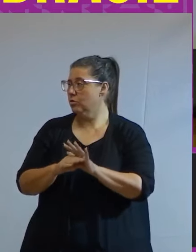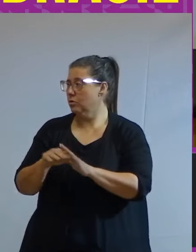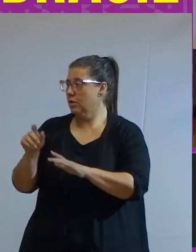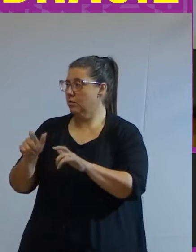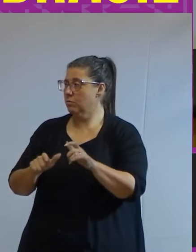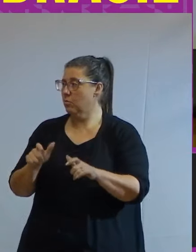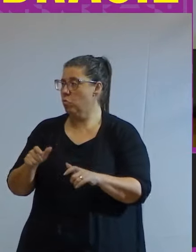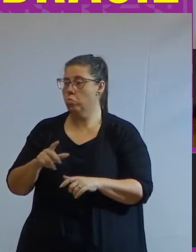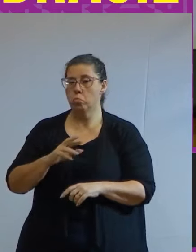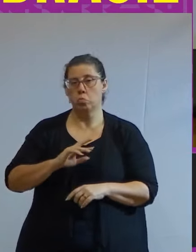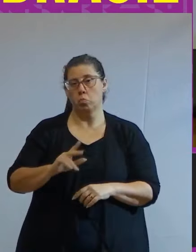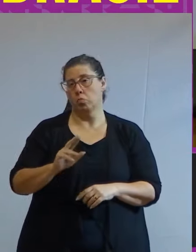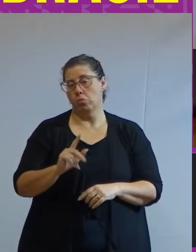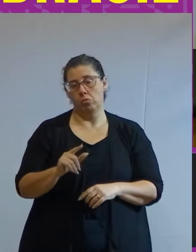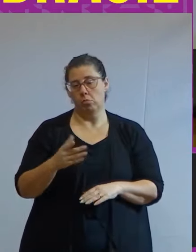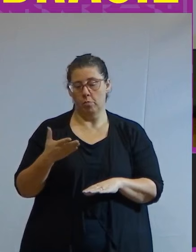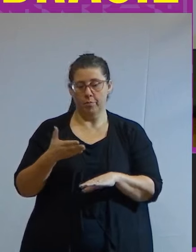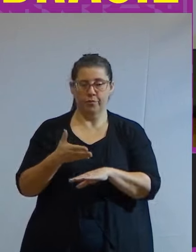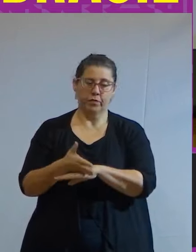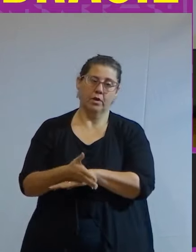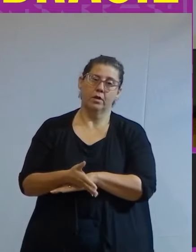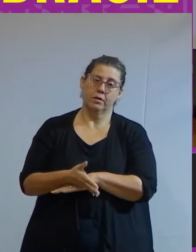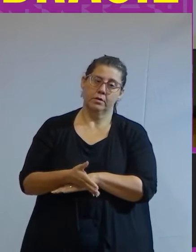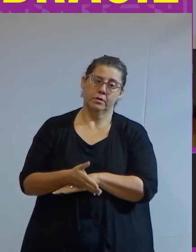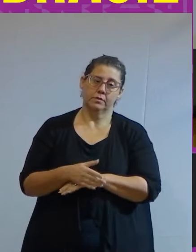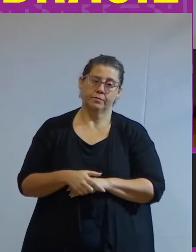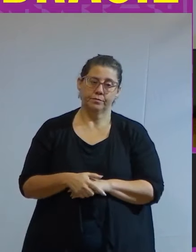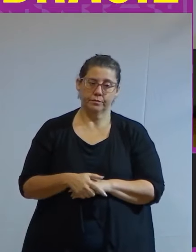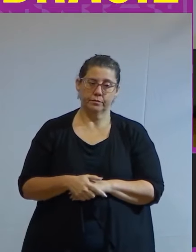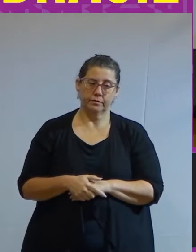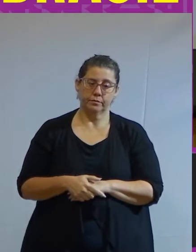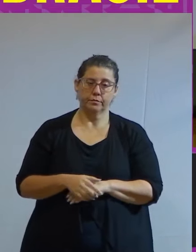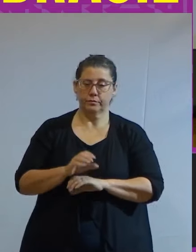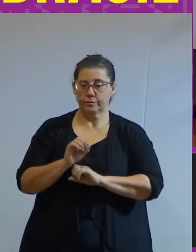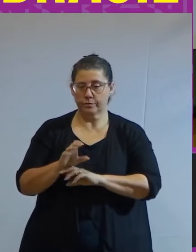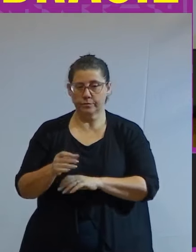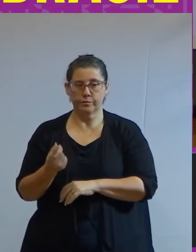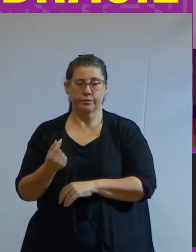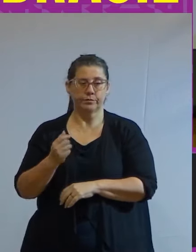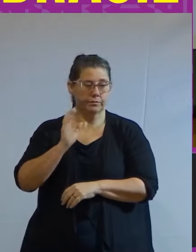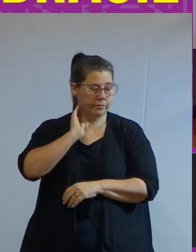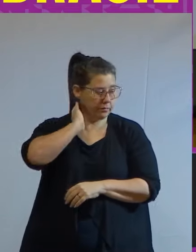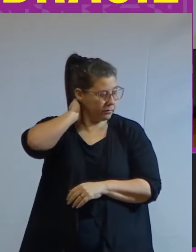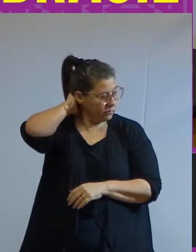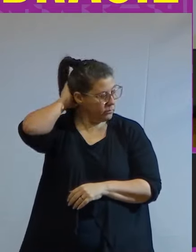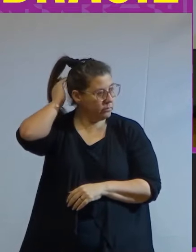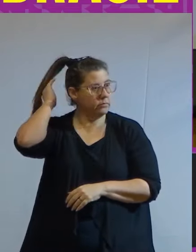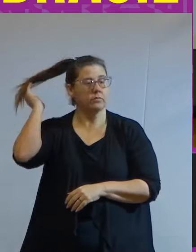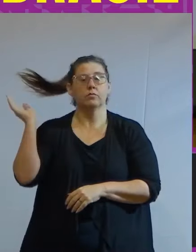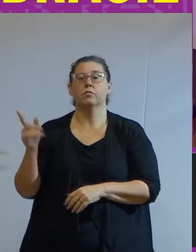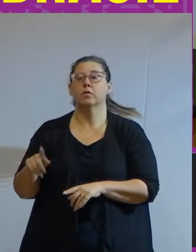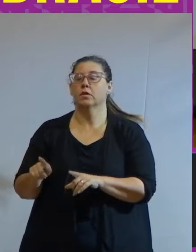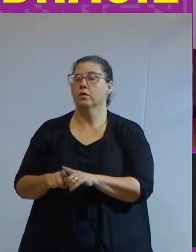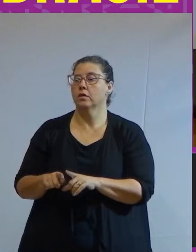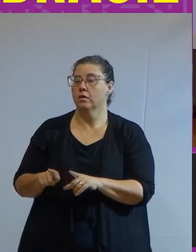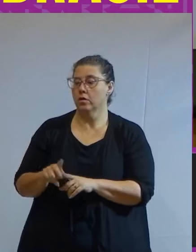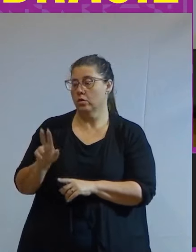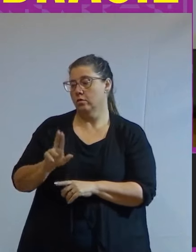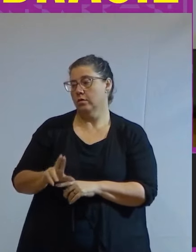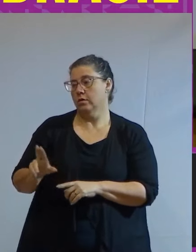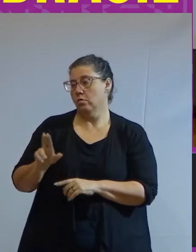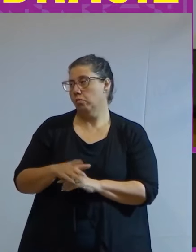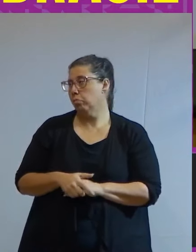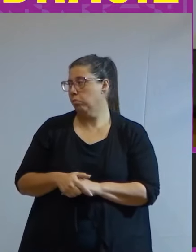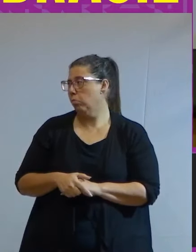pessoas que não têm acesso a educação financeira a universidade ou algo do tipo